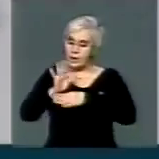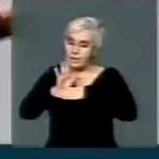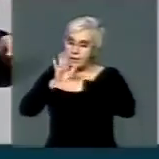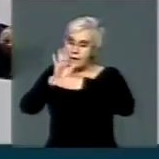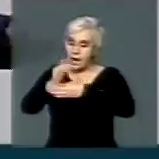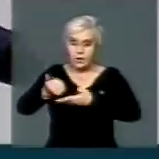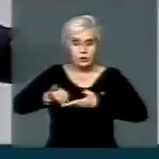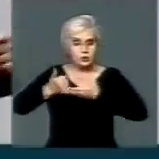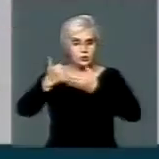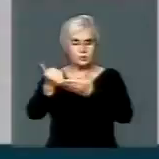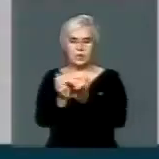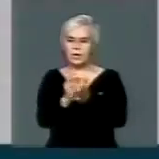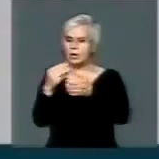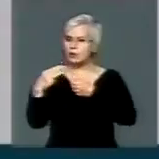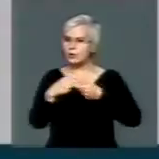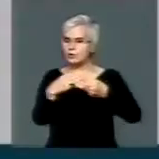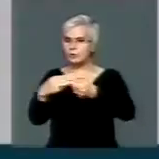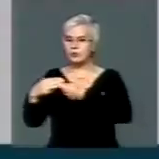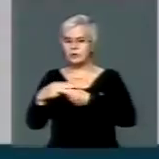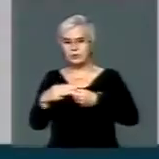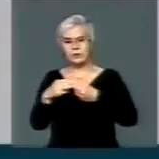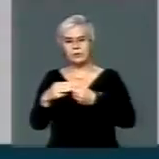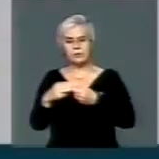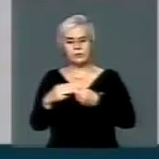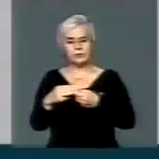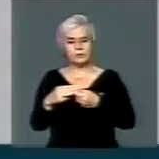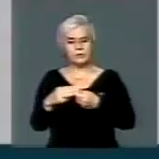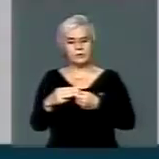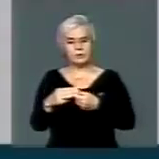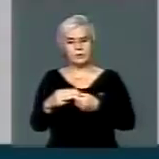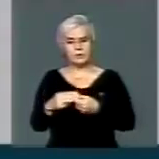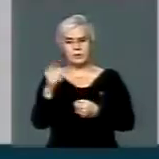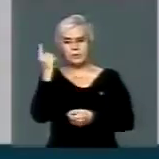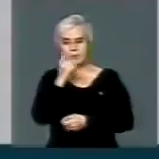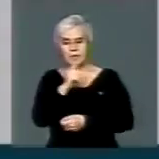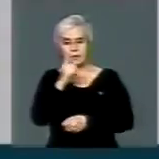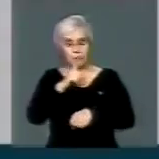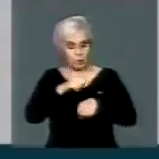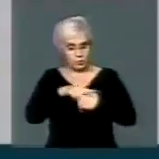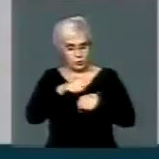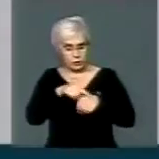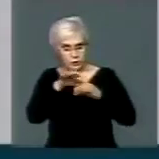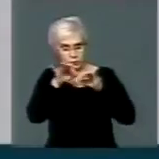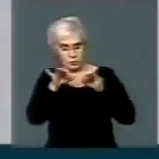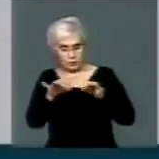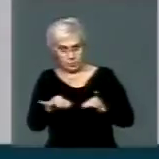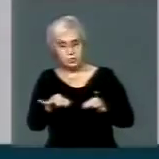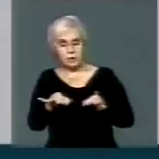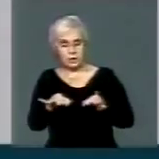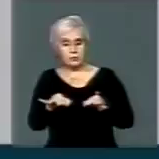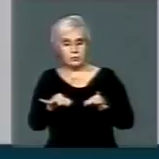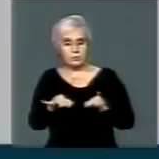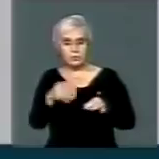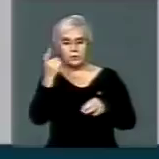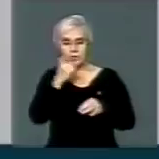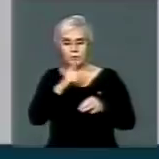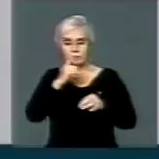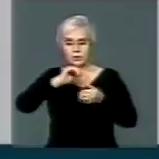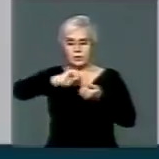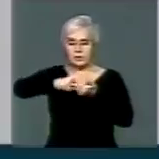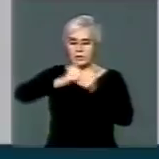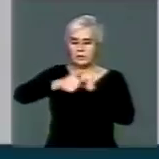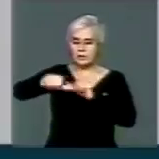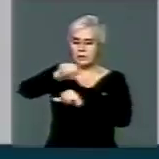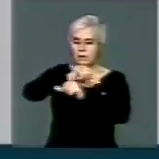assistir esses municípios, tecnicamente, para que dentro de um prazo razoável, que não é